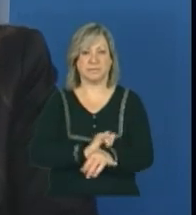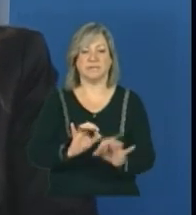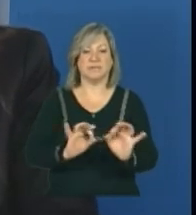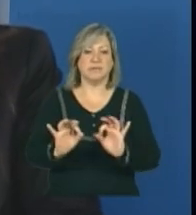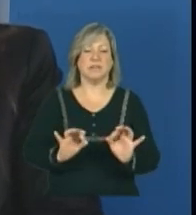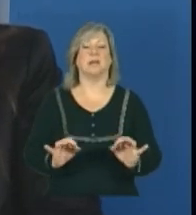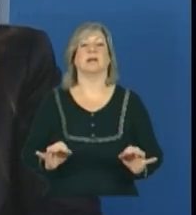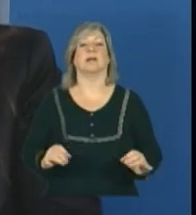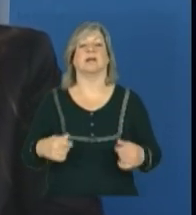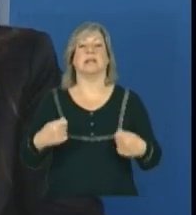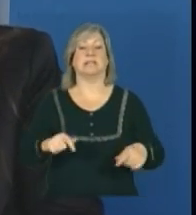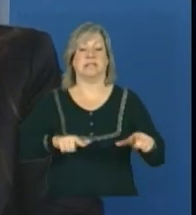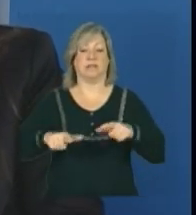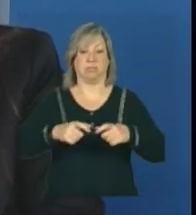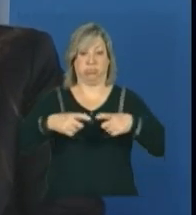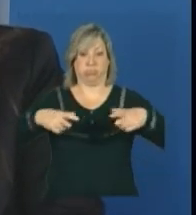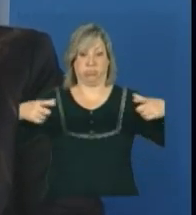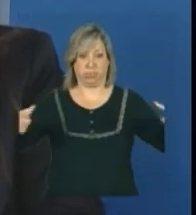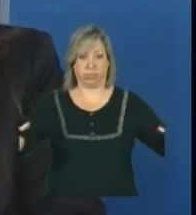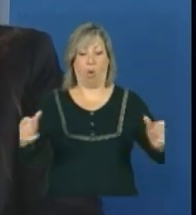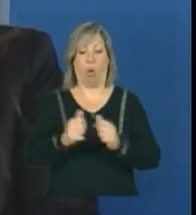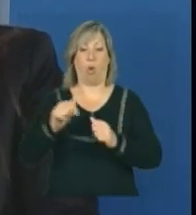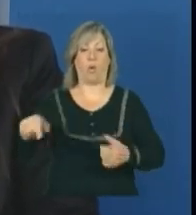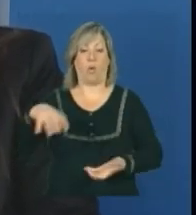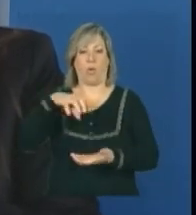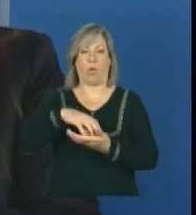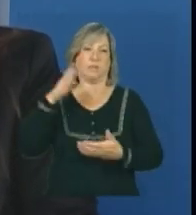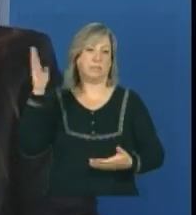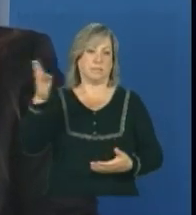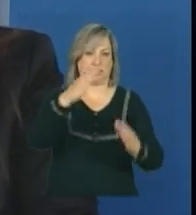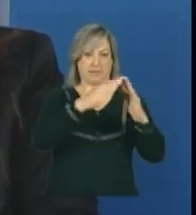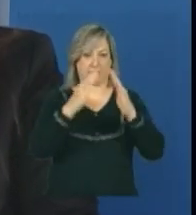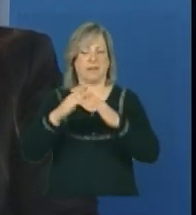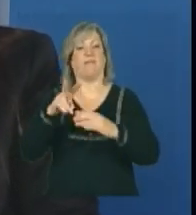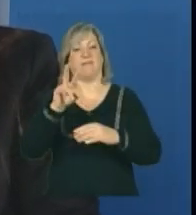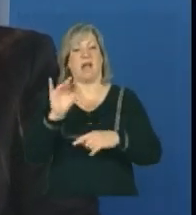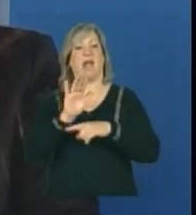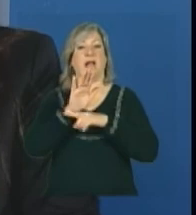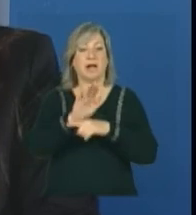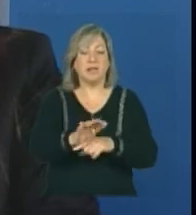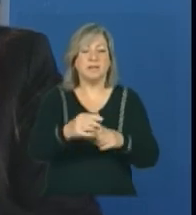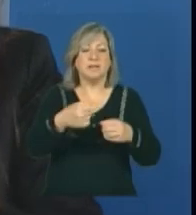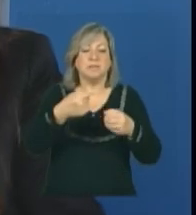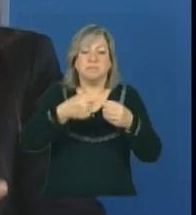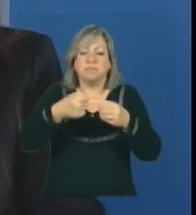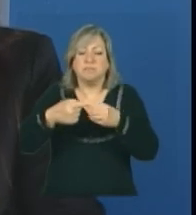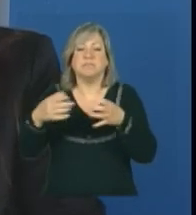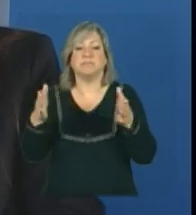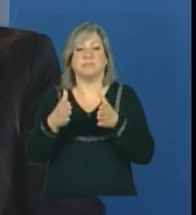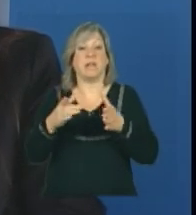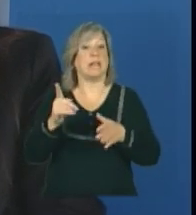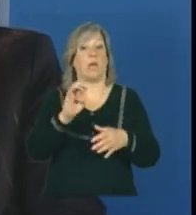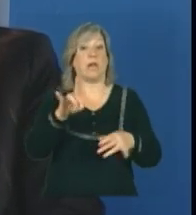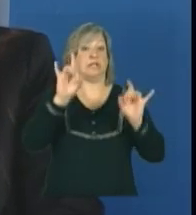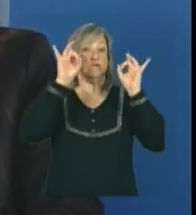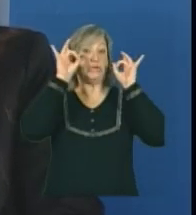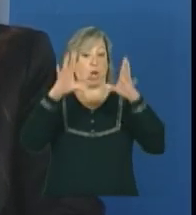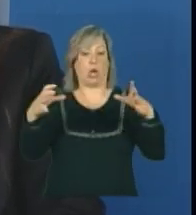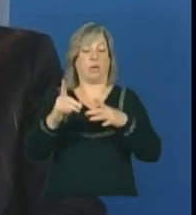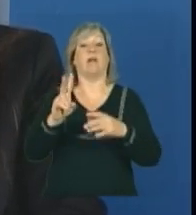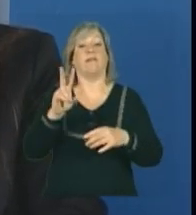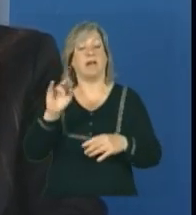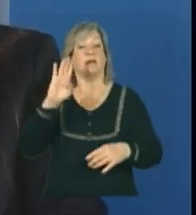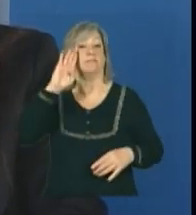serviços através de equipe volante vai atingir especialmente os pequenos municípios. Não é exclusivamente, mas é